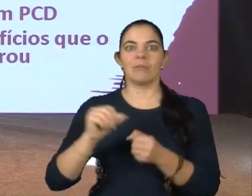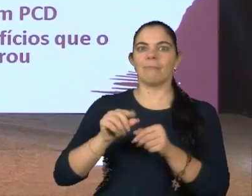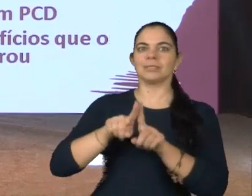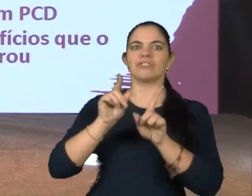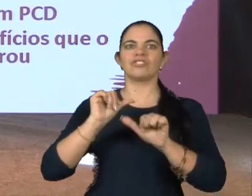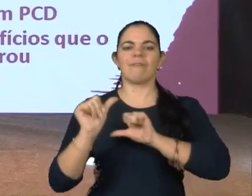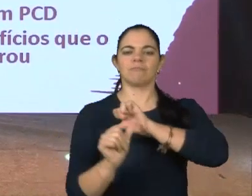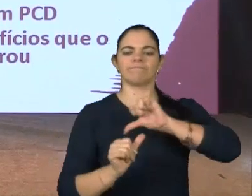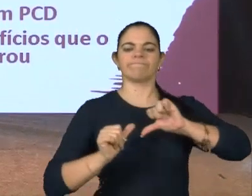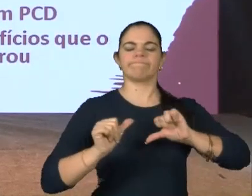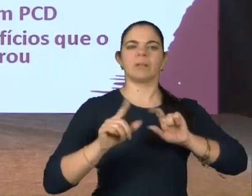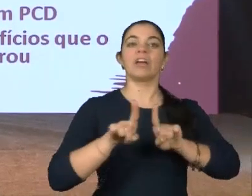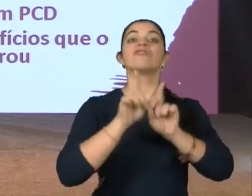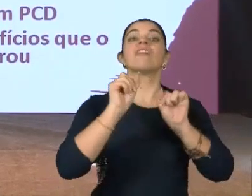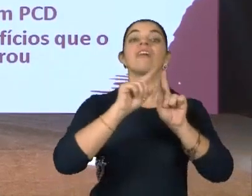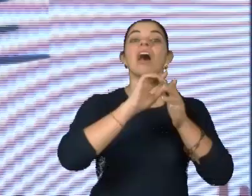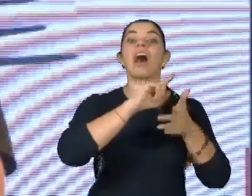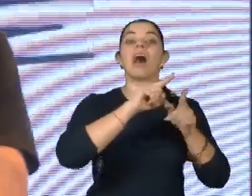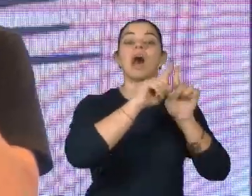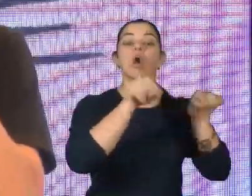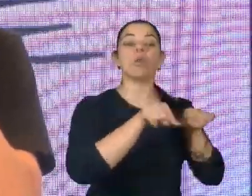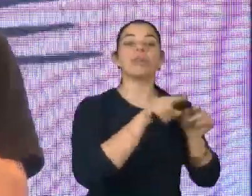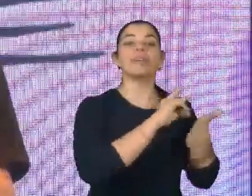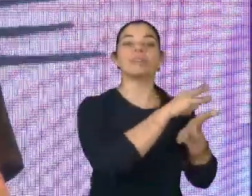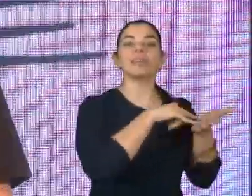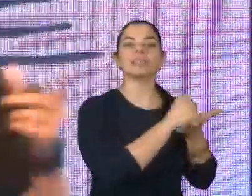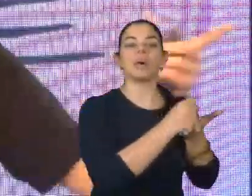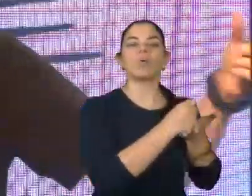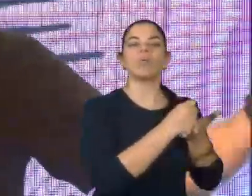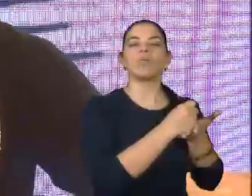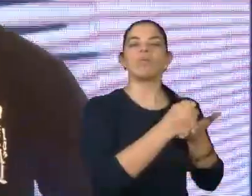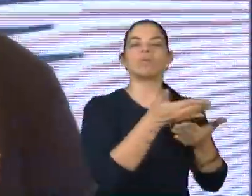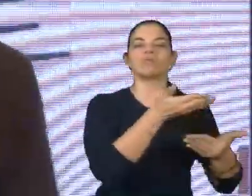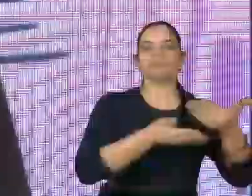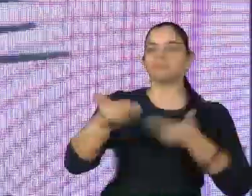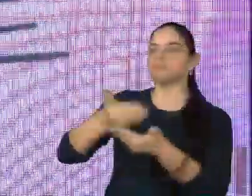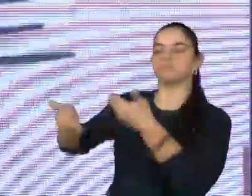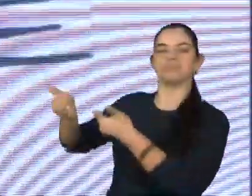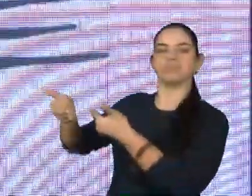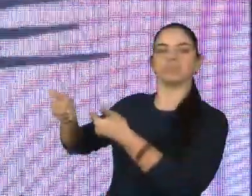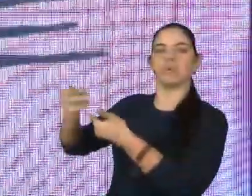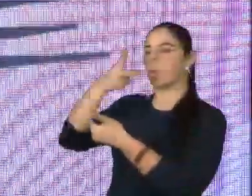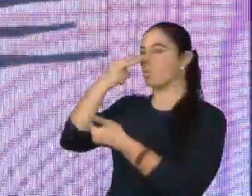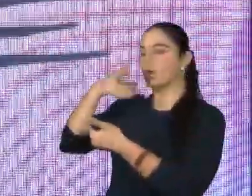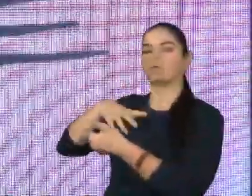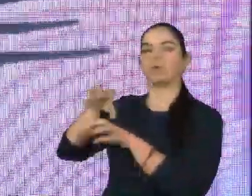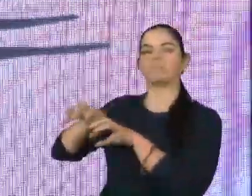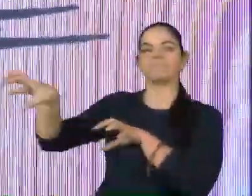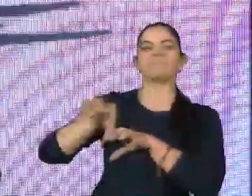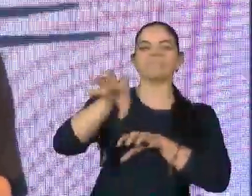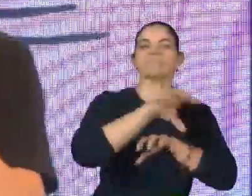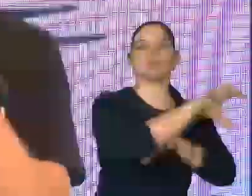que a gente faça com que essa contratação permeie outros departamentos da mesma empresa. Quais departamentos,